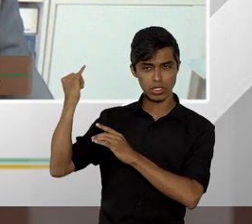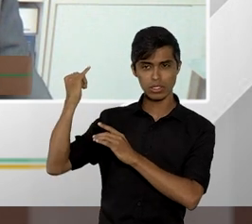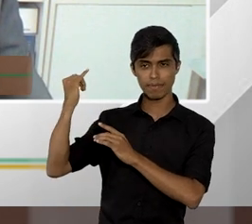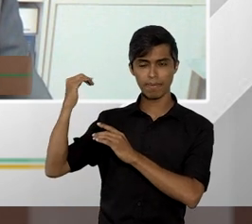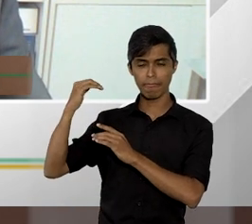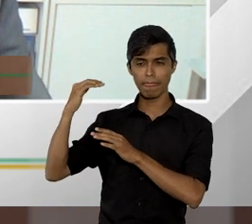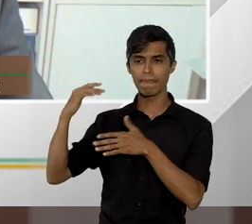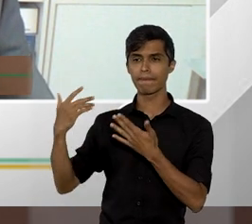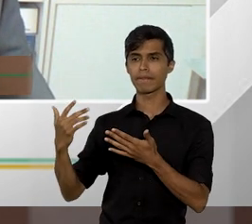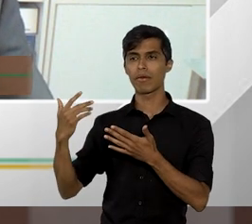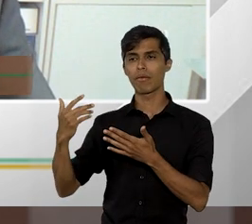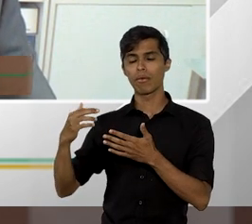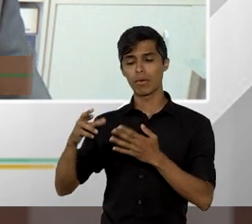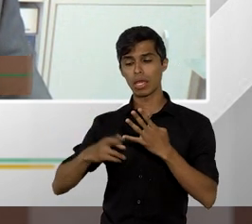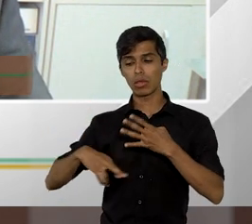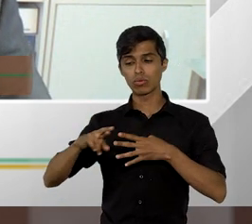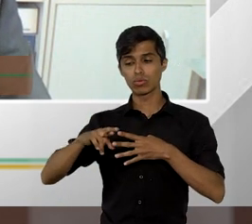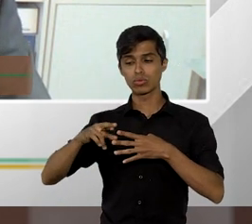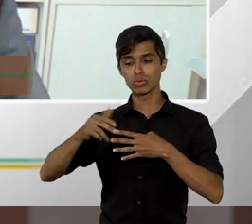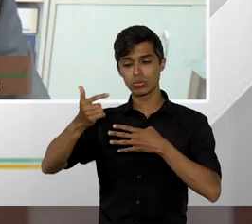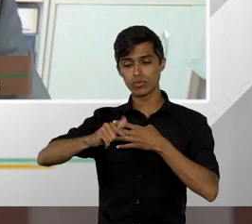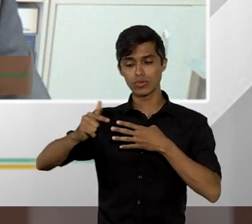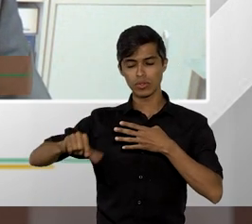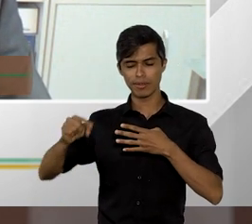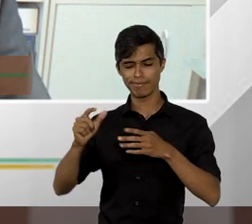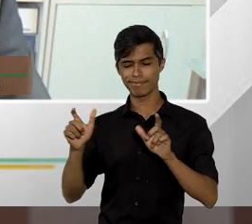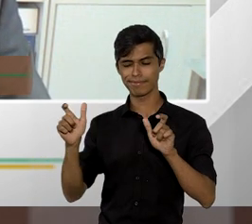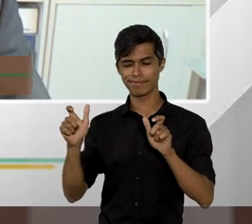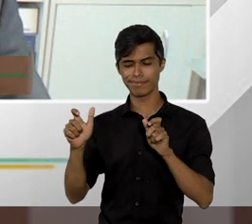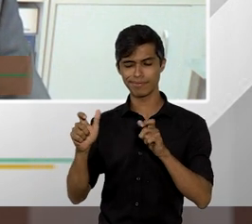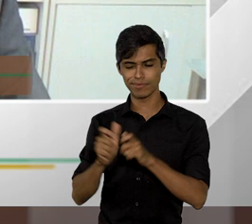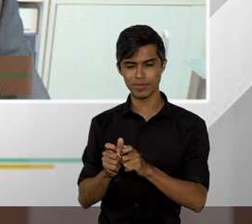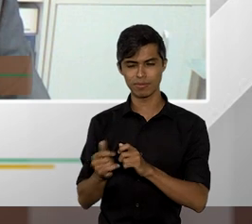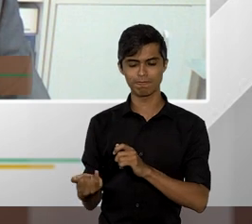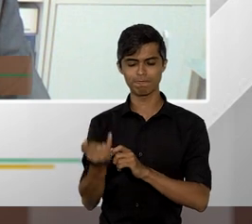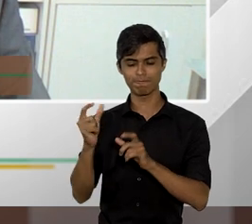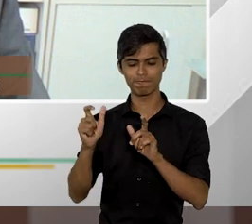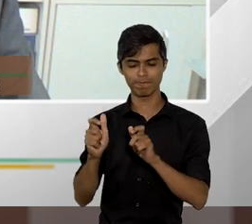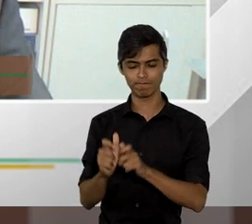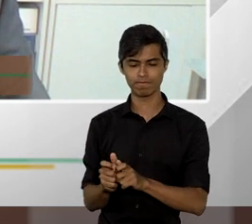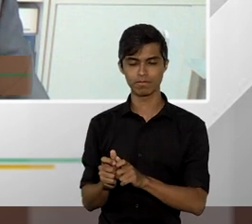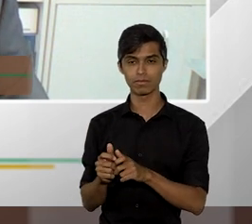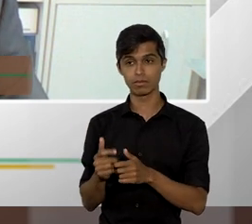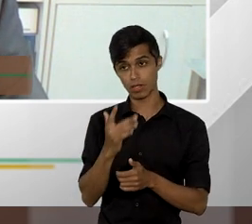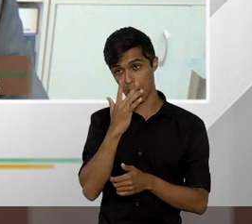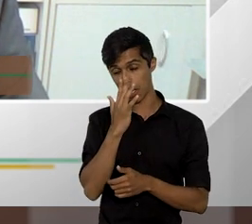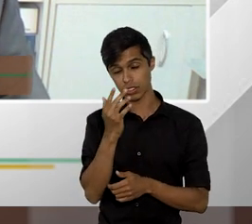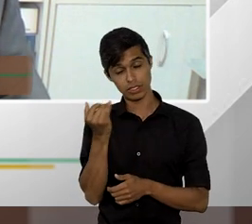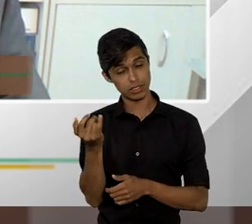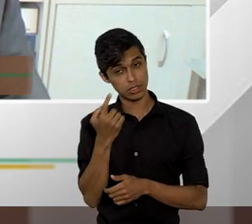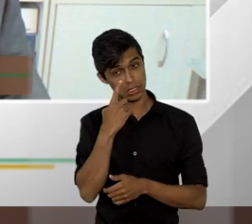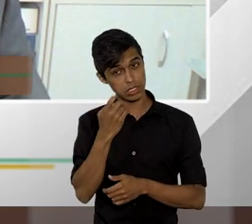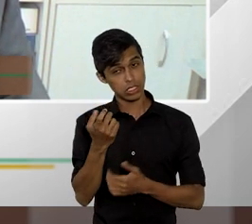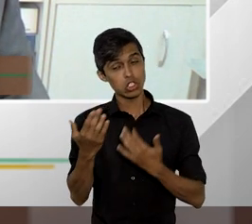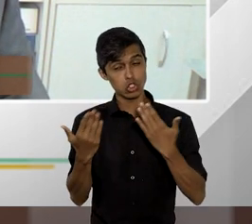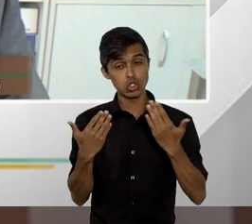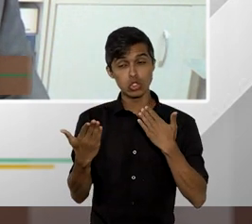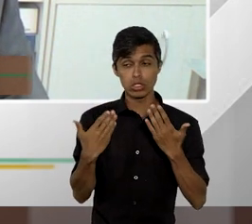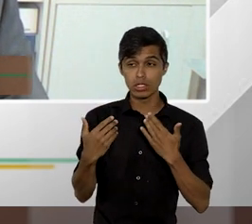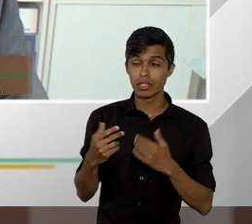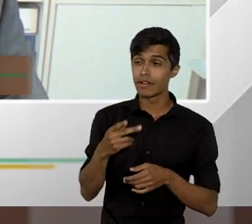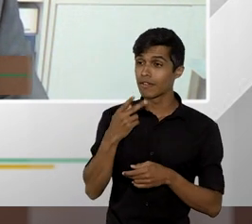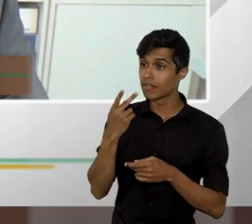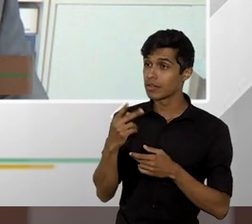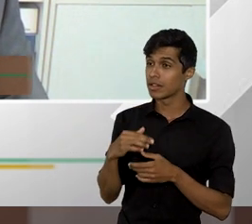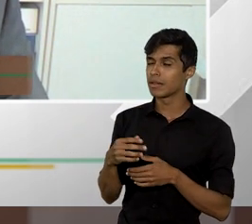recurso repetitivo acabe perdendo um pouco de sua importância me parece uma ideia muito interessante eu queria fazer no